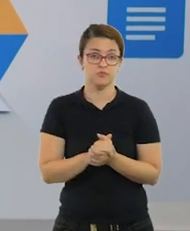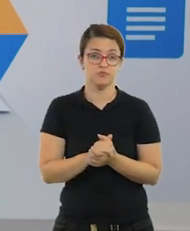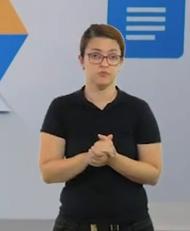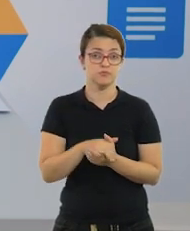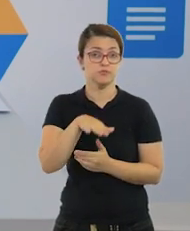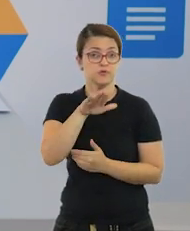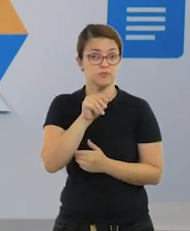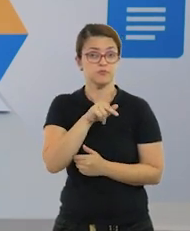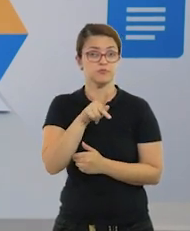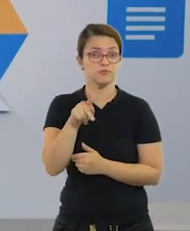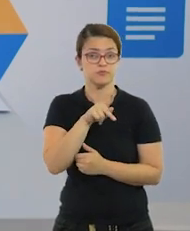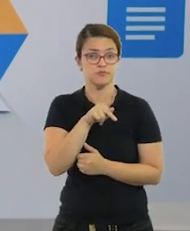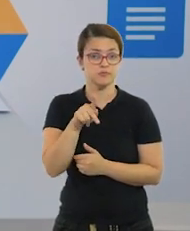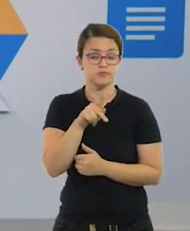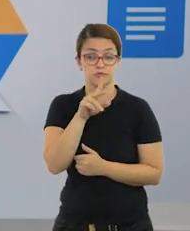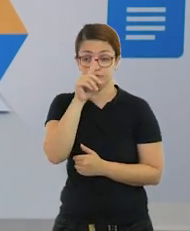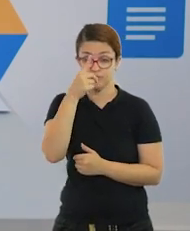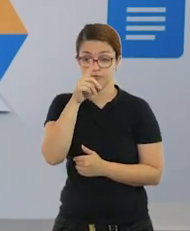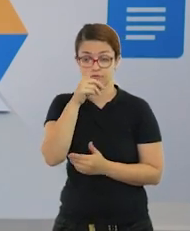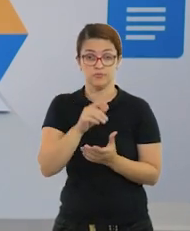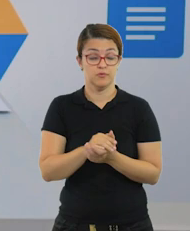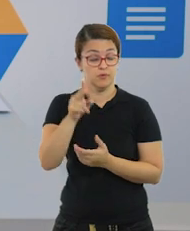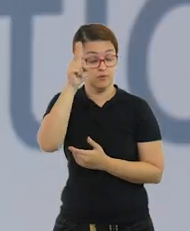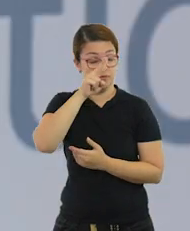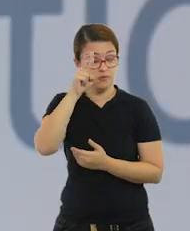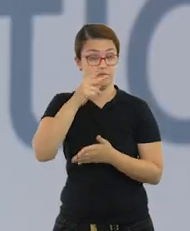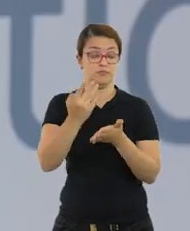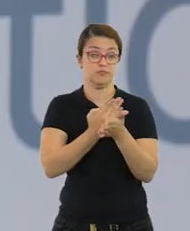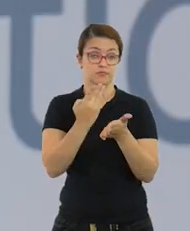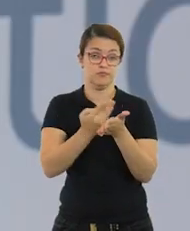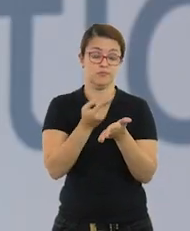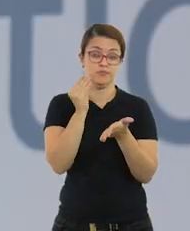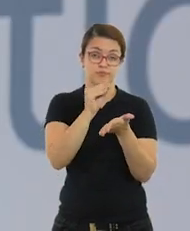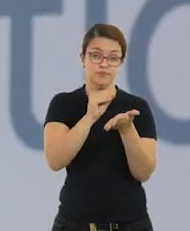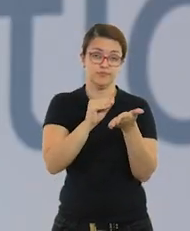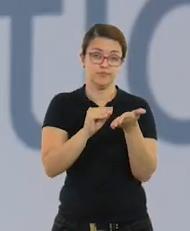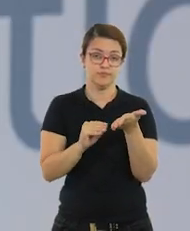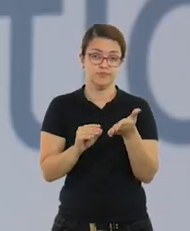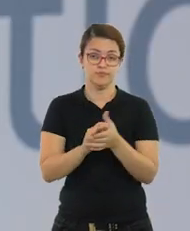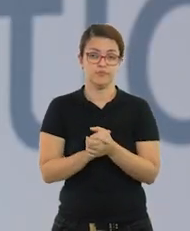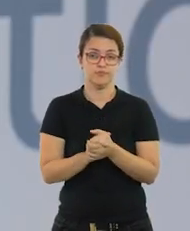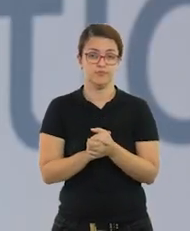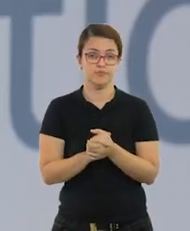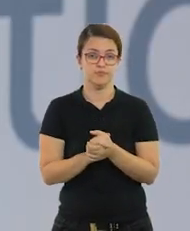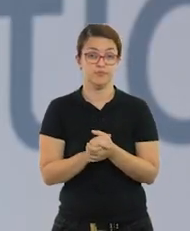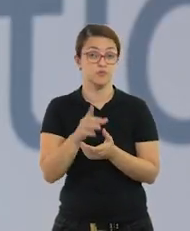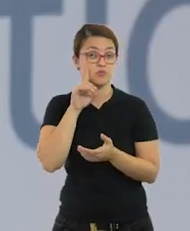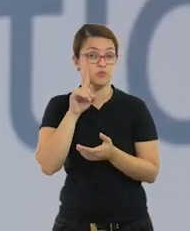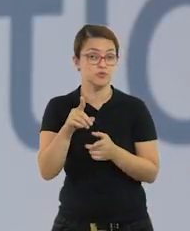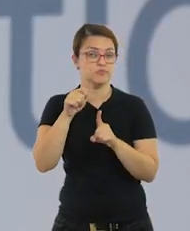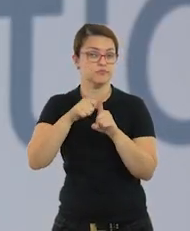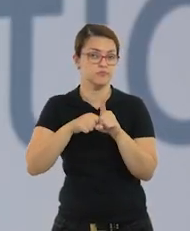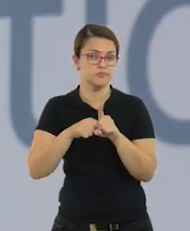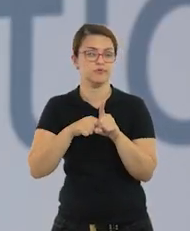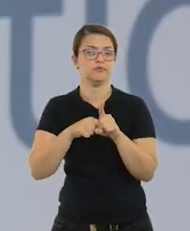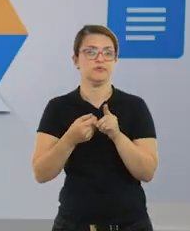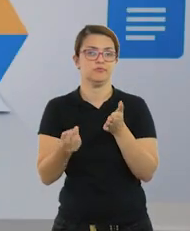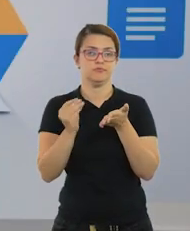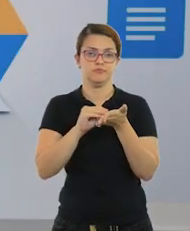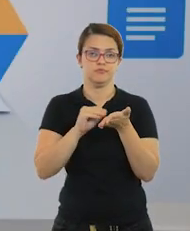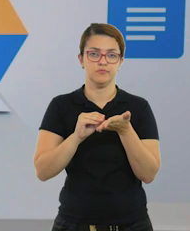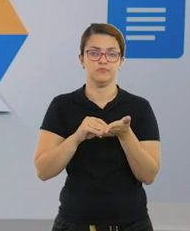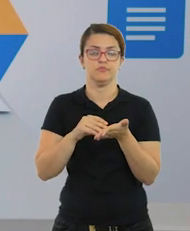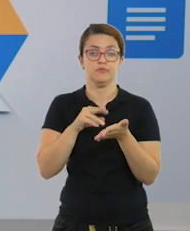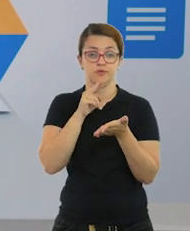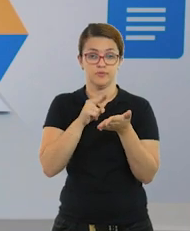em contato com o seu professor. Não esqueçam de fazer o registro da atividade de vocês e colocar a data do